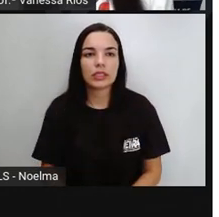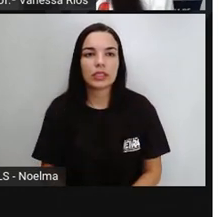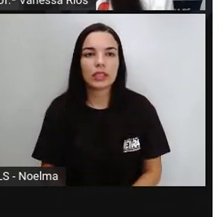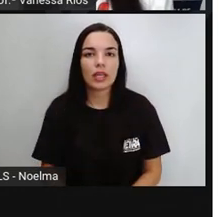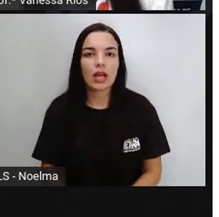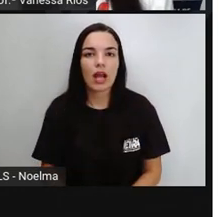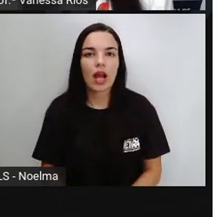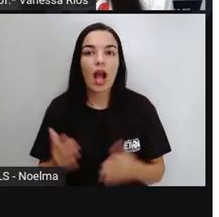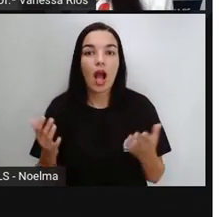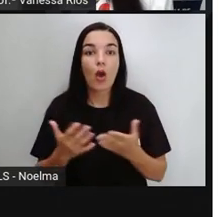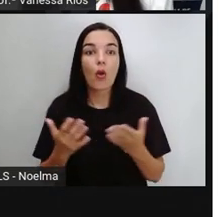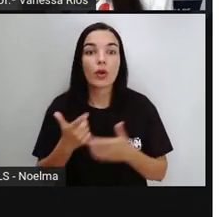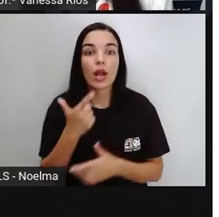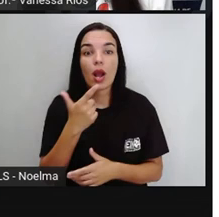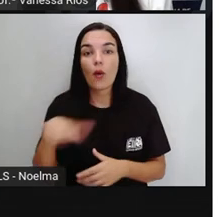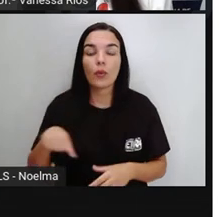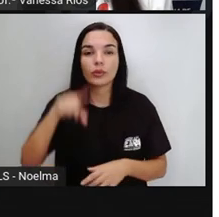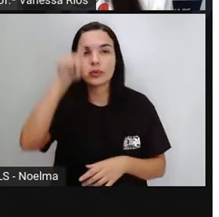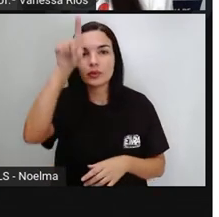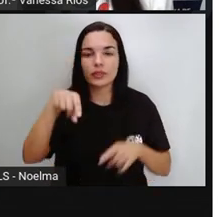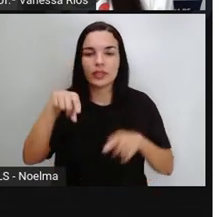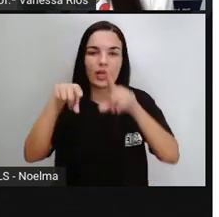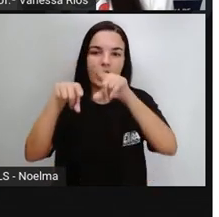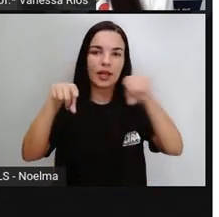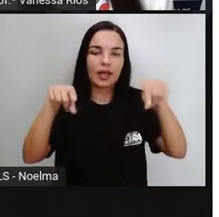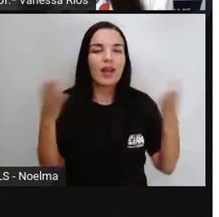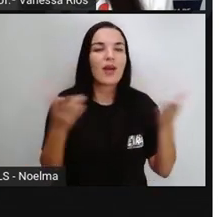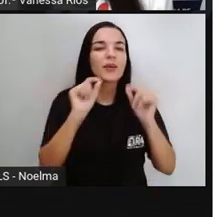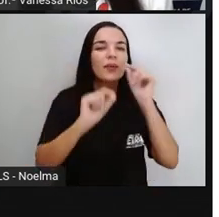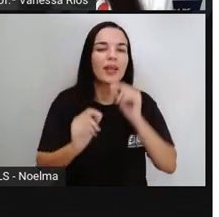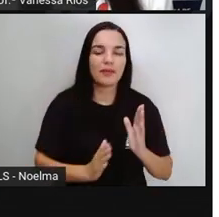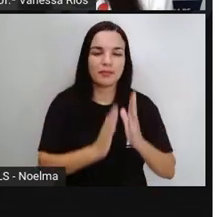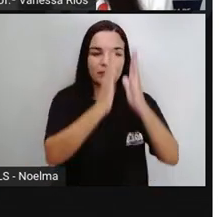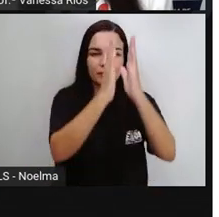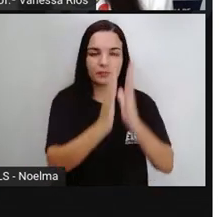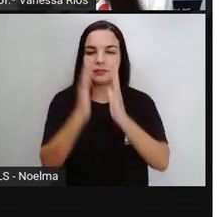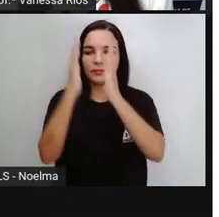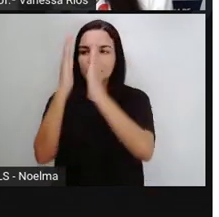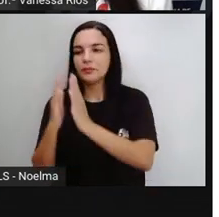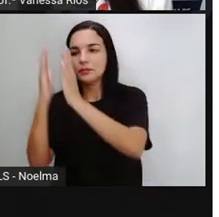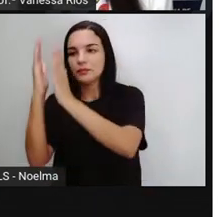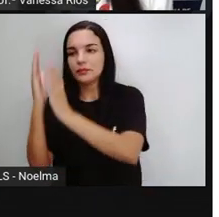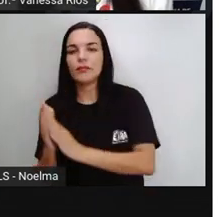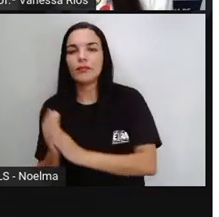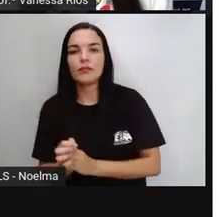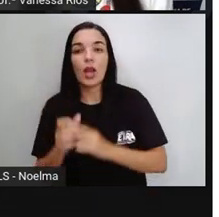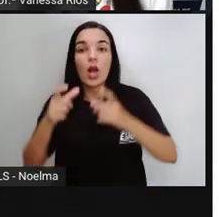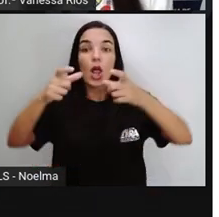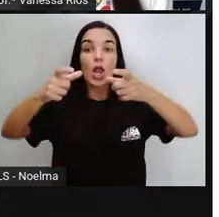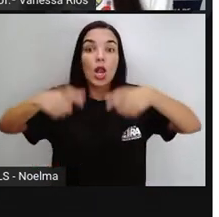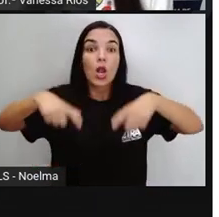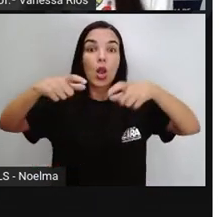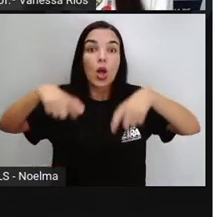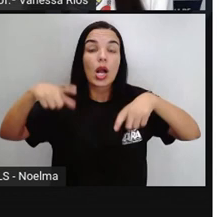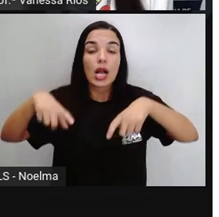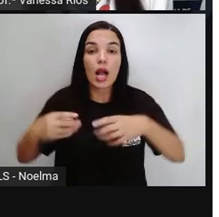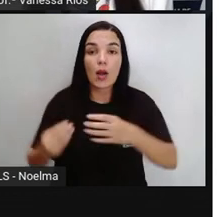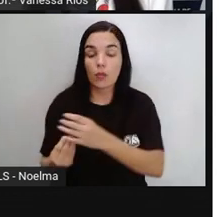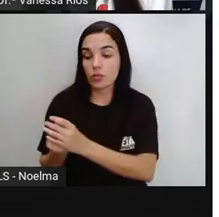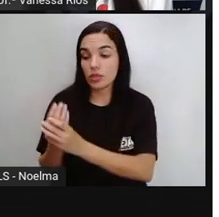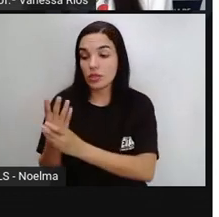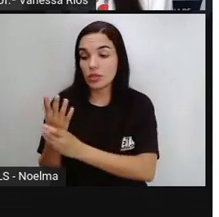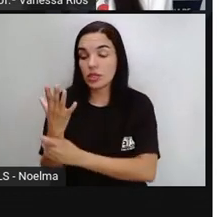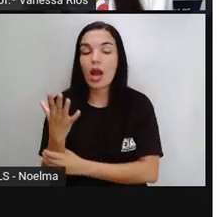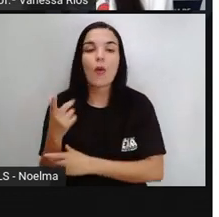Olha só, outro gráfico. Esse aqui tá relacionado ao local inicial de ocorrência. E a gente